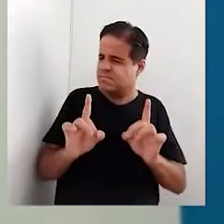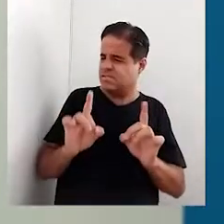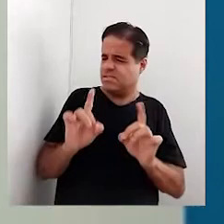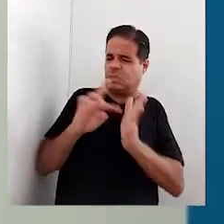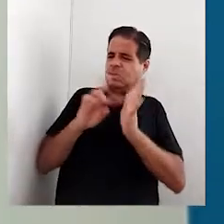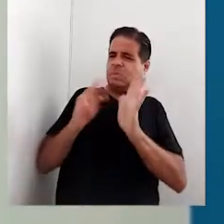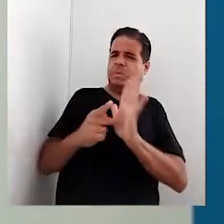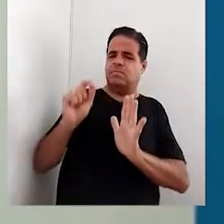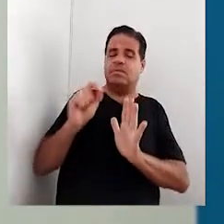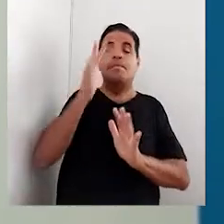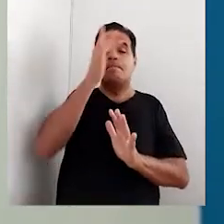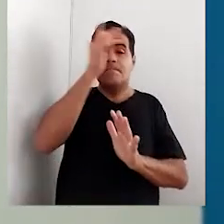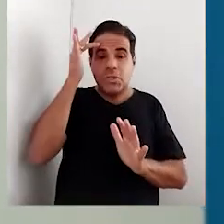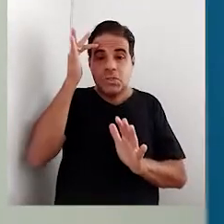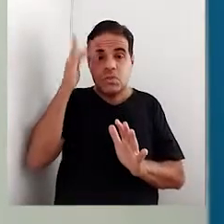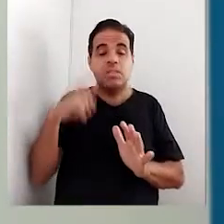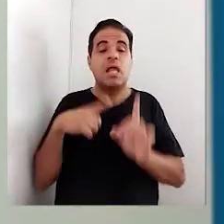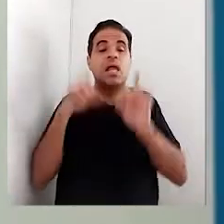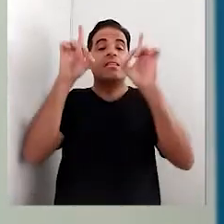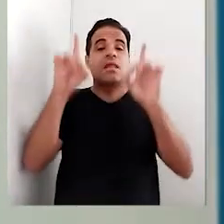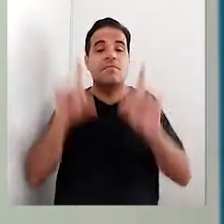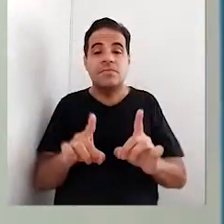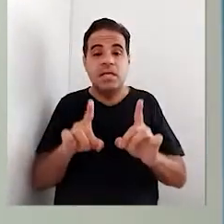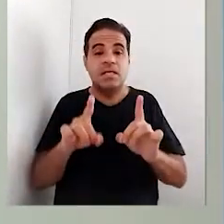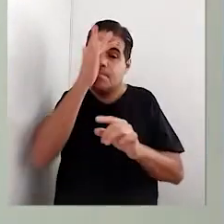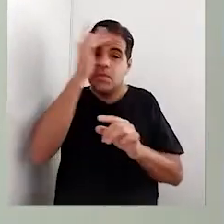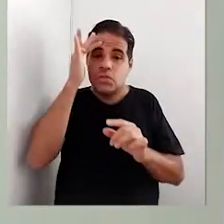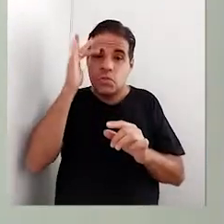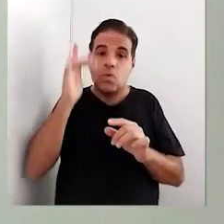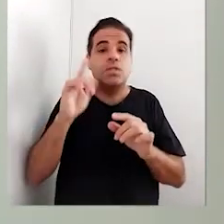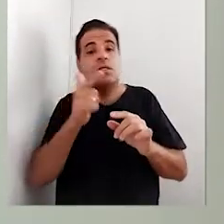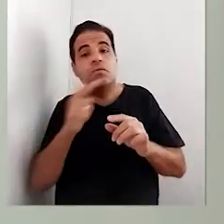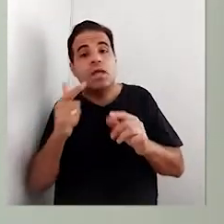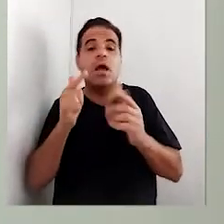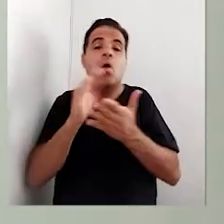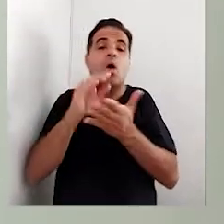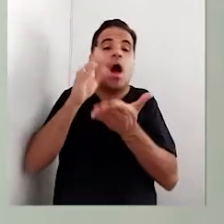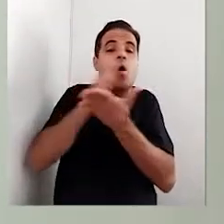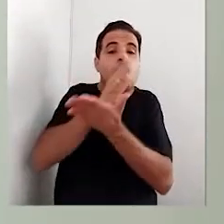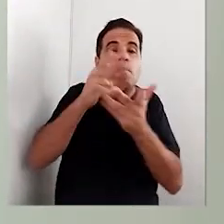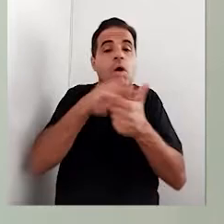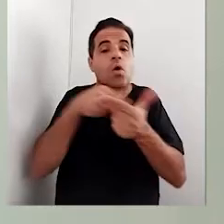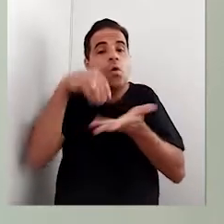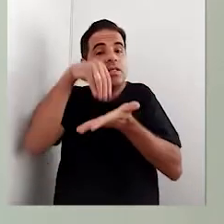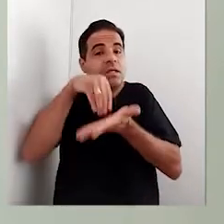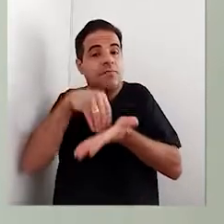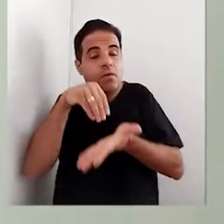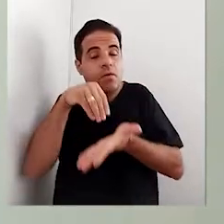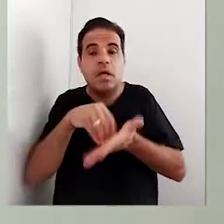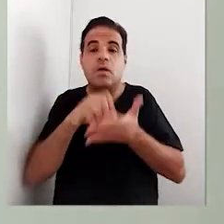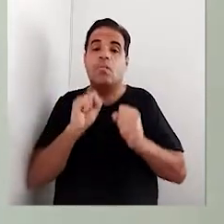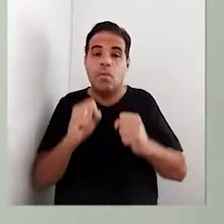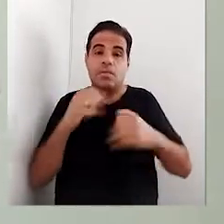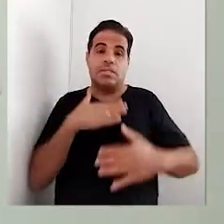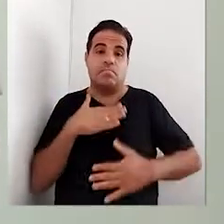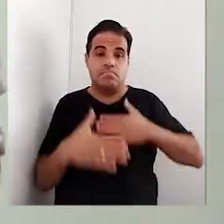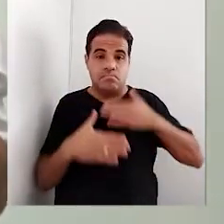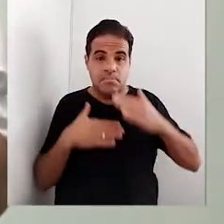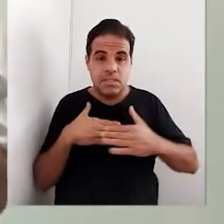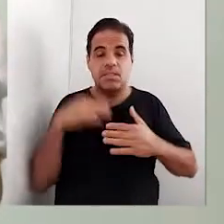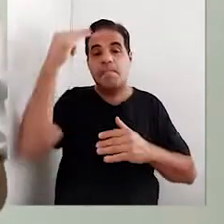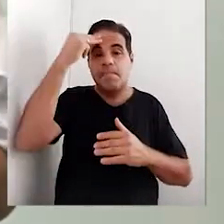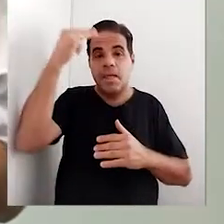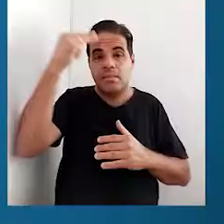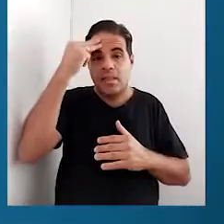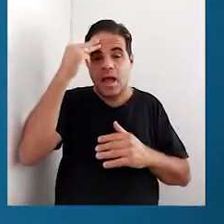pergunta, Matheus. Pessoas com deficiência são pessoas que não têm alguma das funções ativas. Essas deficiências podem ser física, mental